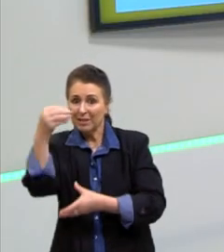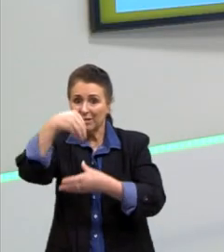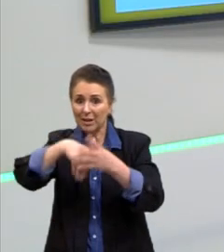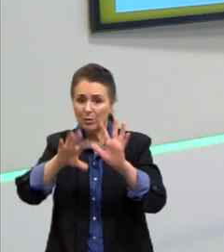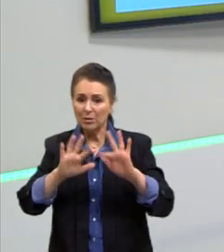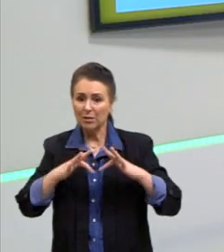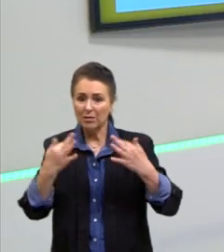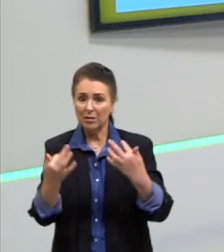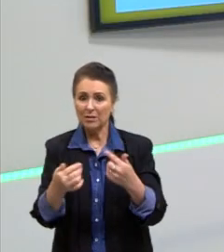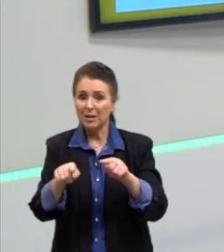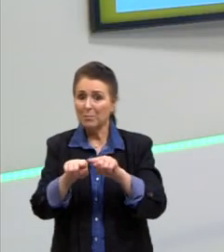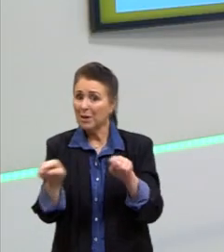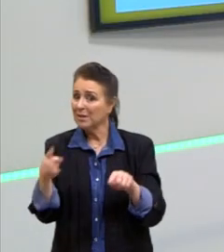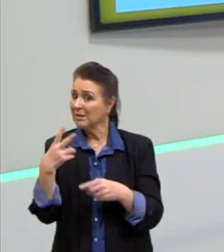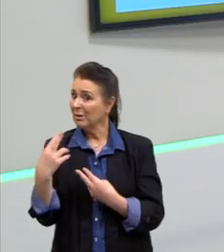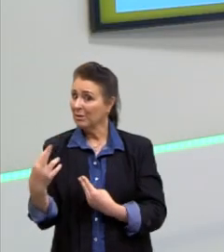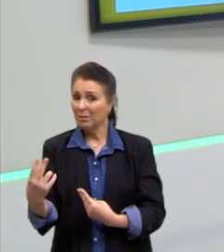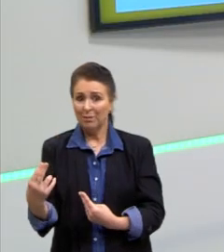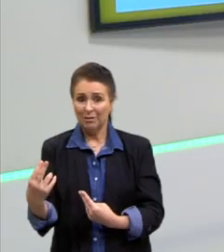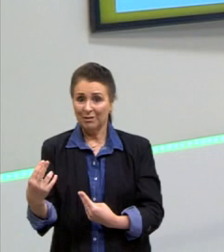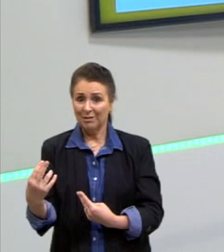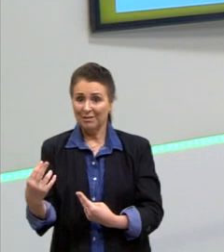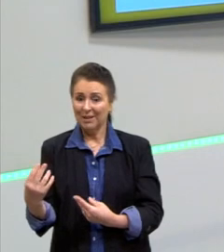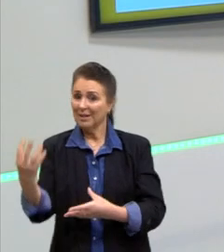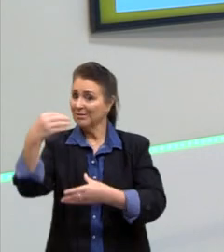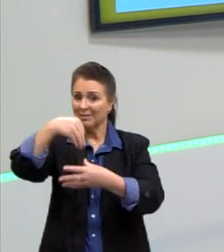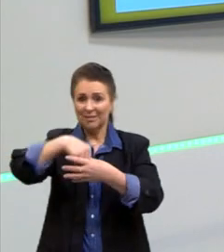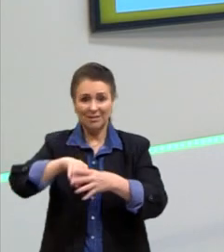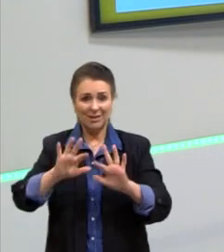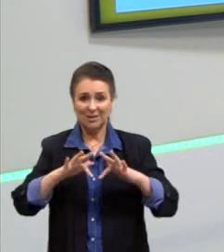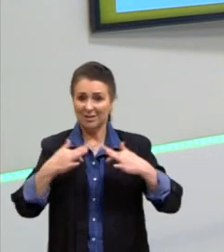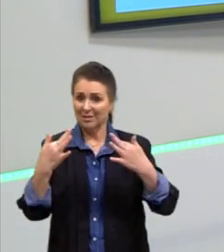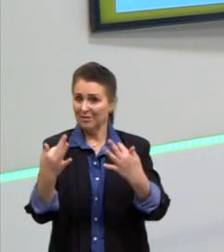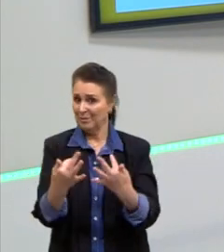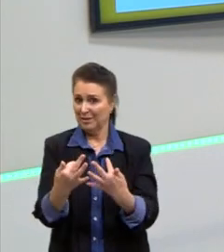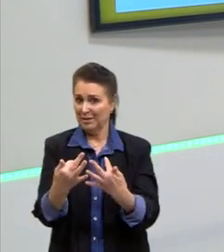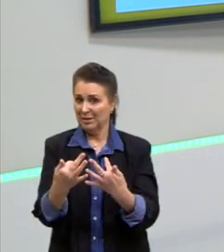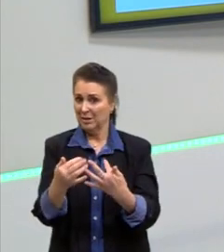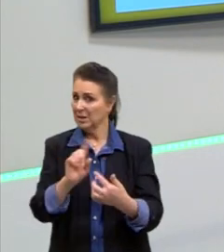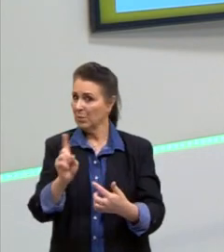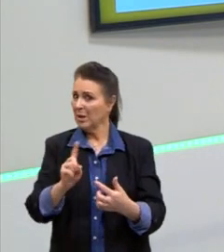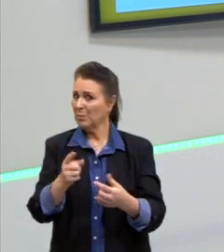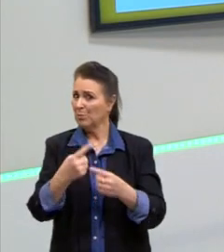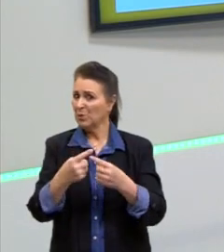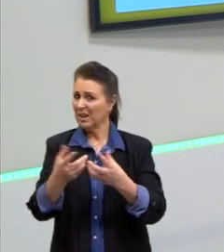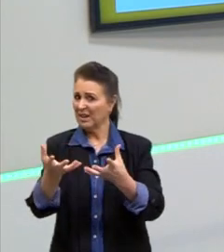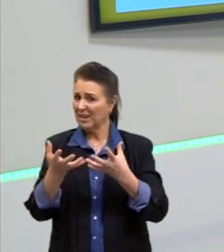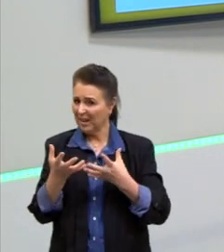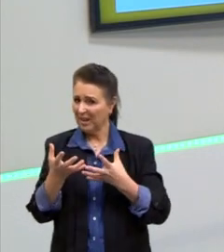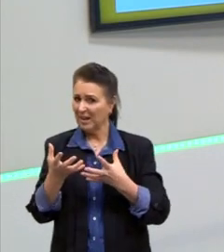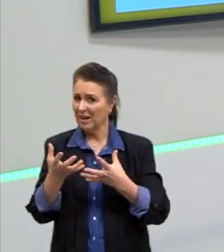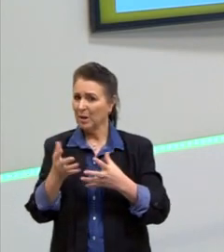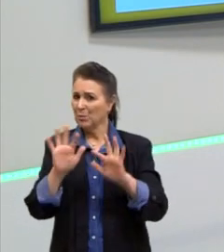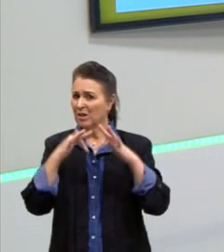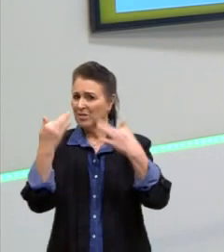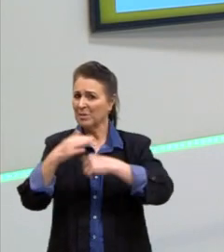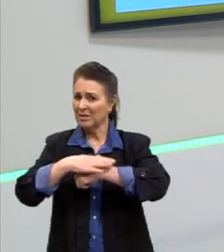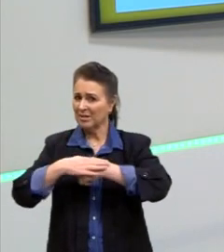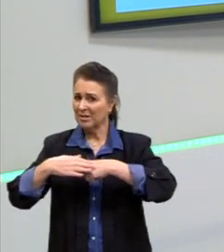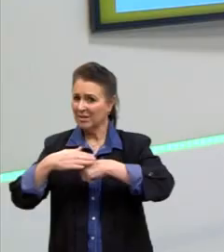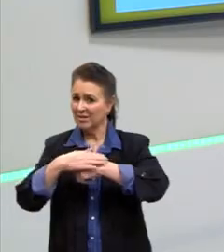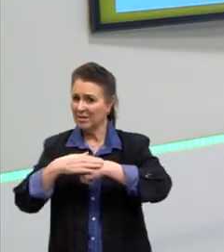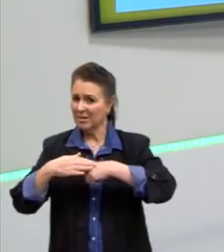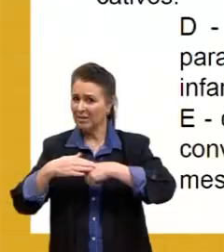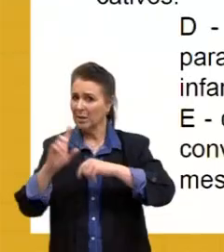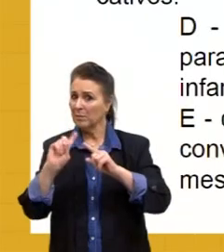submissa. Então, ela não é integrada à família pela sua vontade, por um carinho, por um afeto. Ela é integrada à família